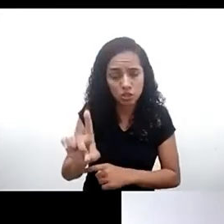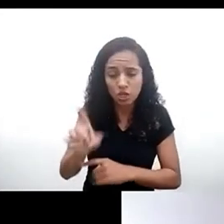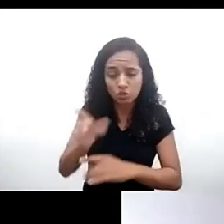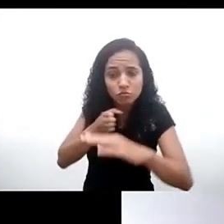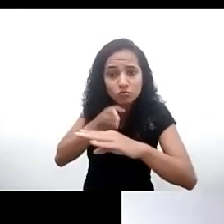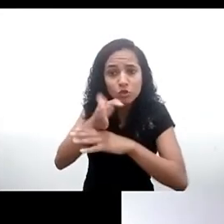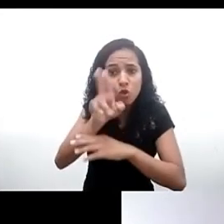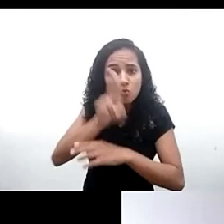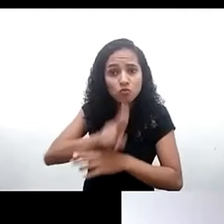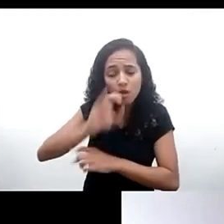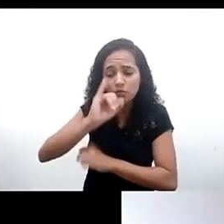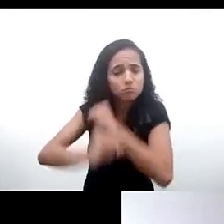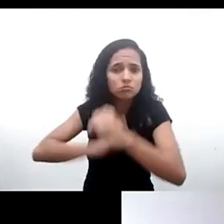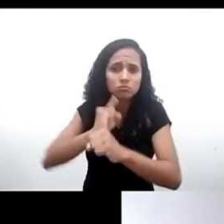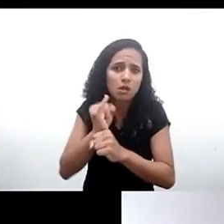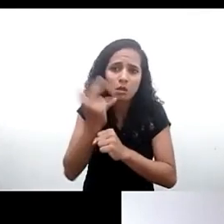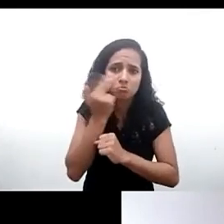dessa forma